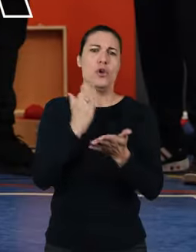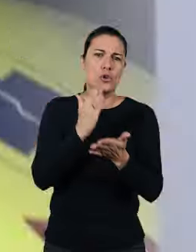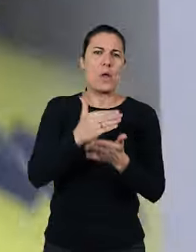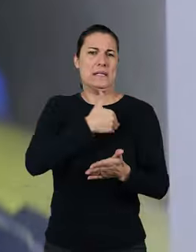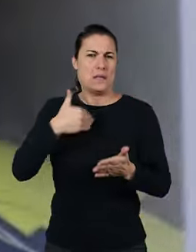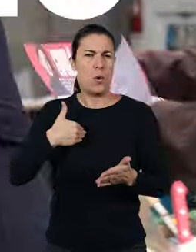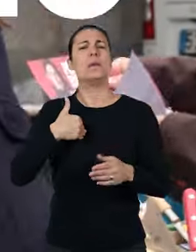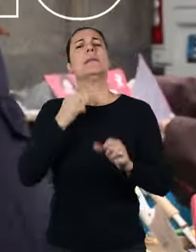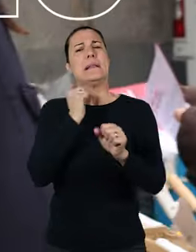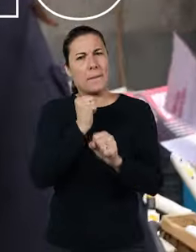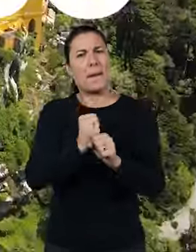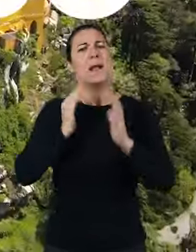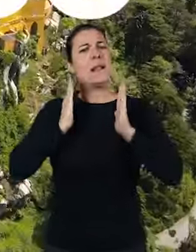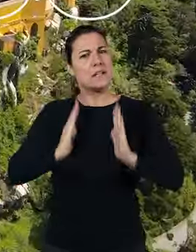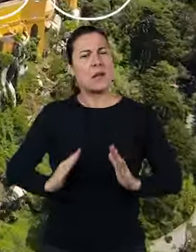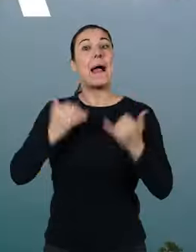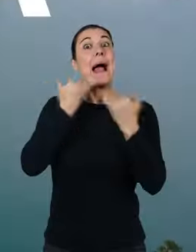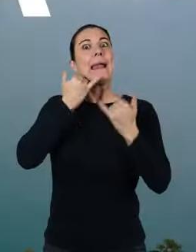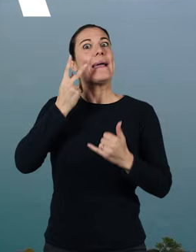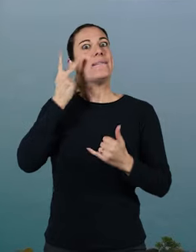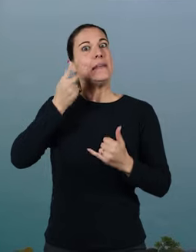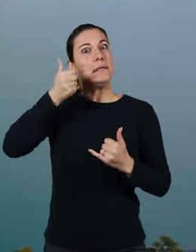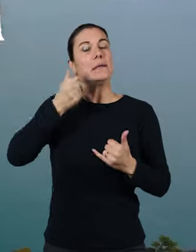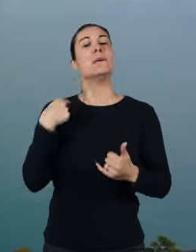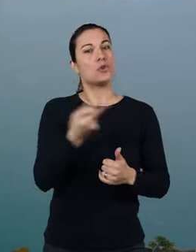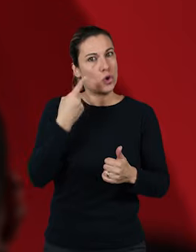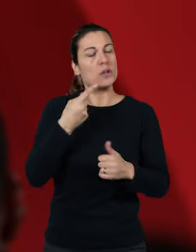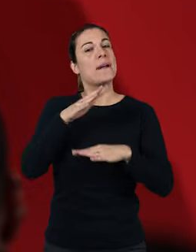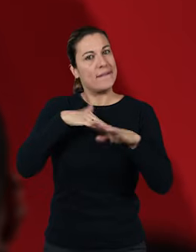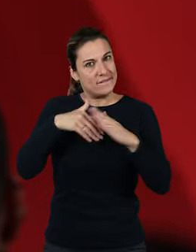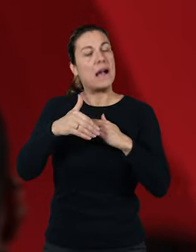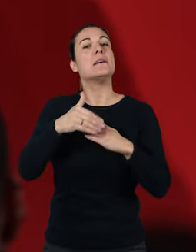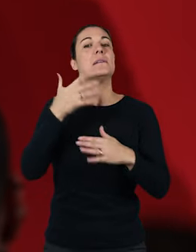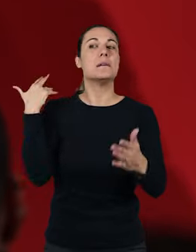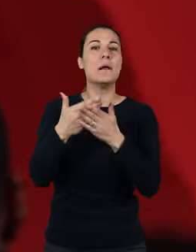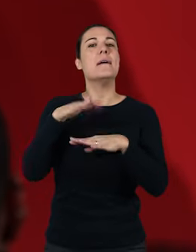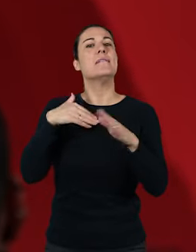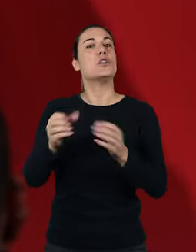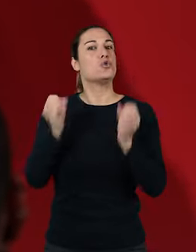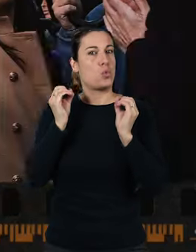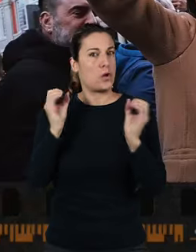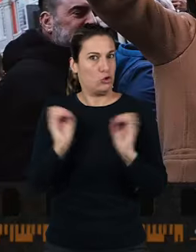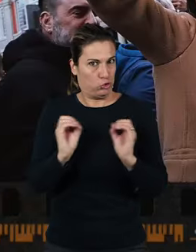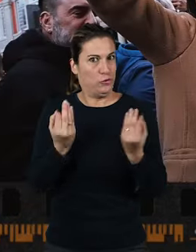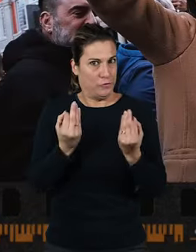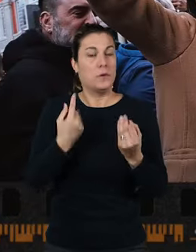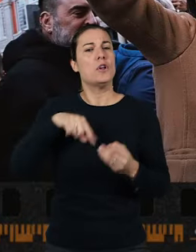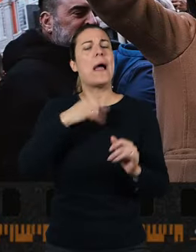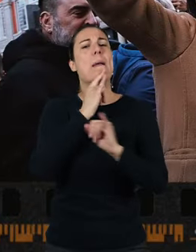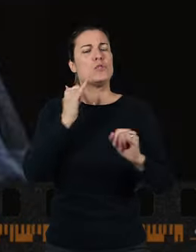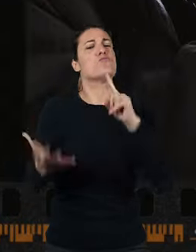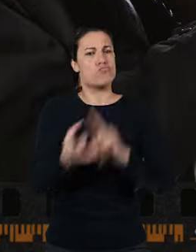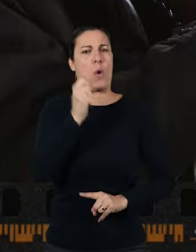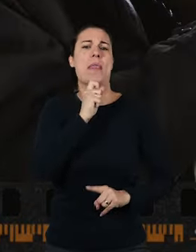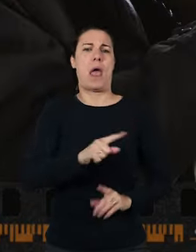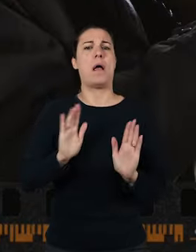na escola, na saúde, no trabalho, no descanso, na alegria de viver, vamos fazer o que nunca foi feito. Vamos fazer